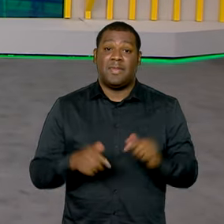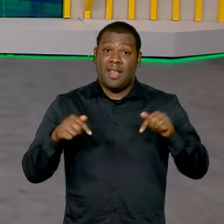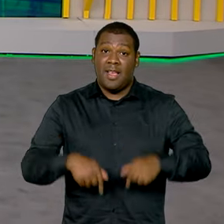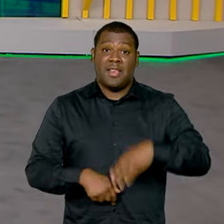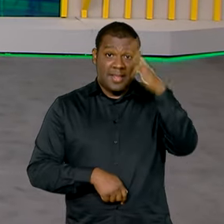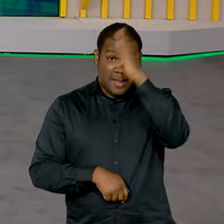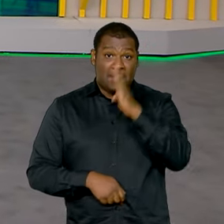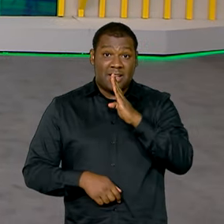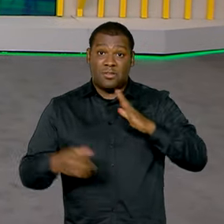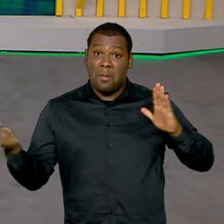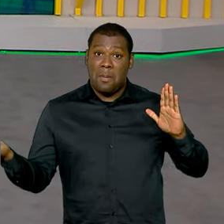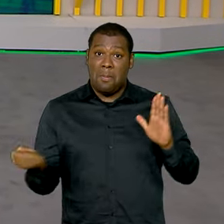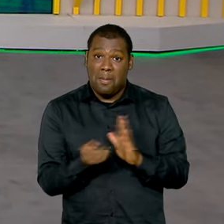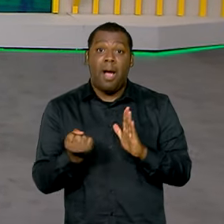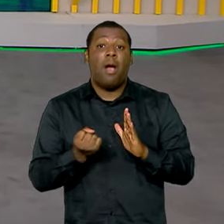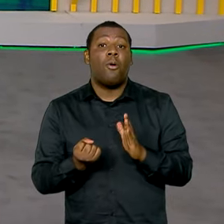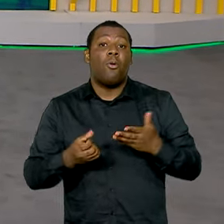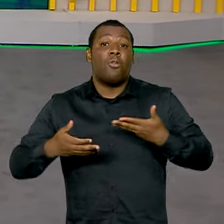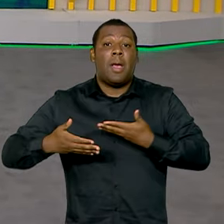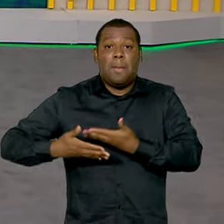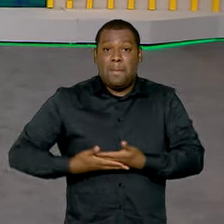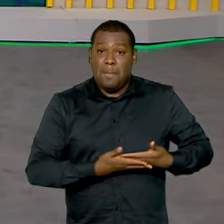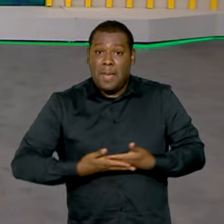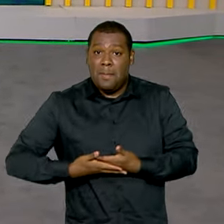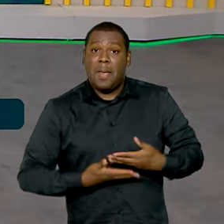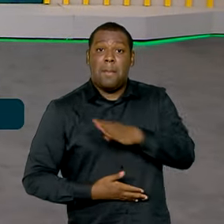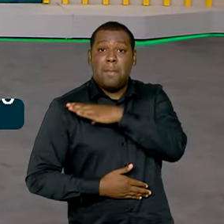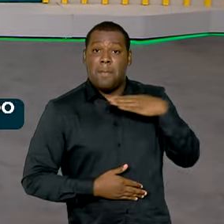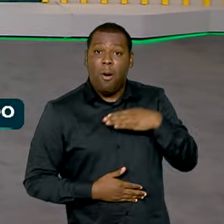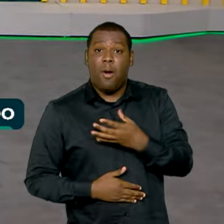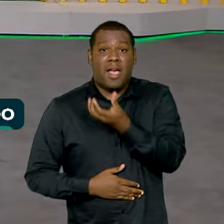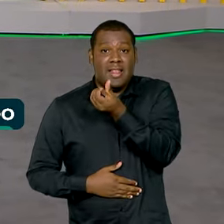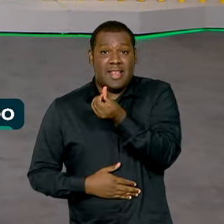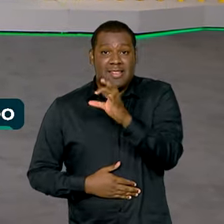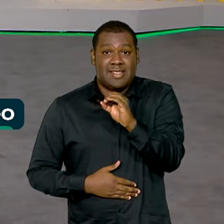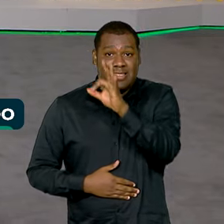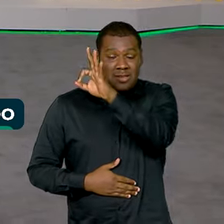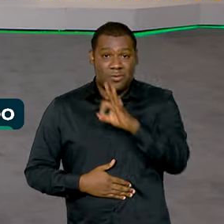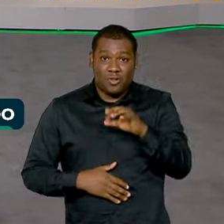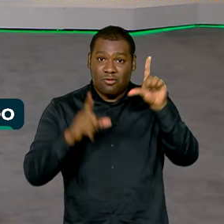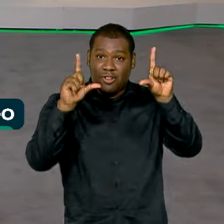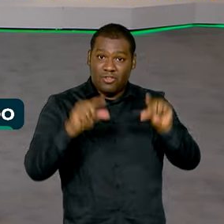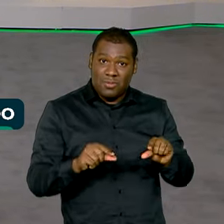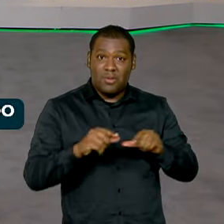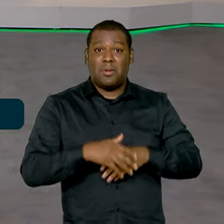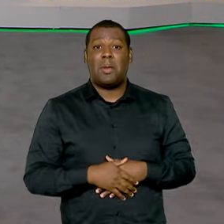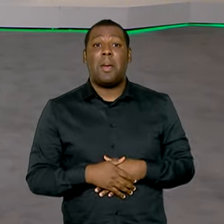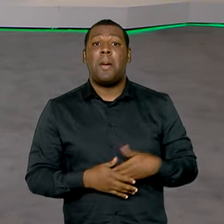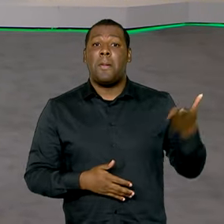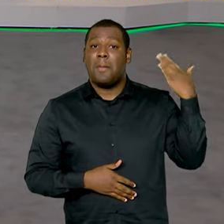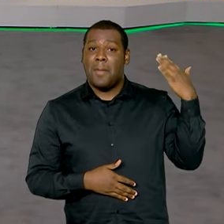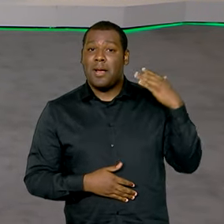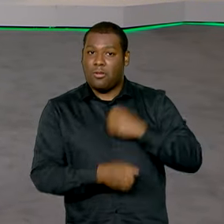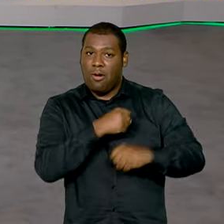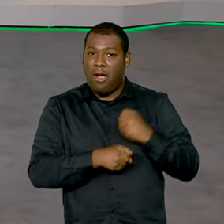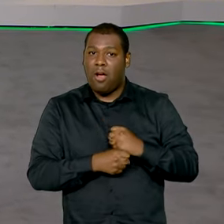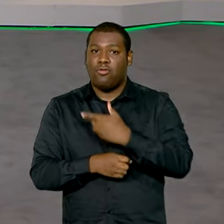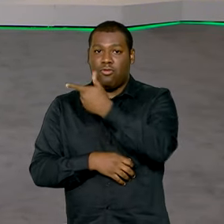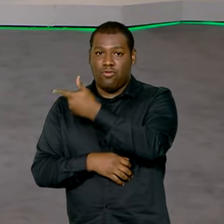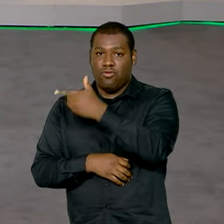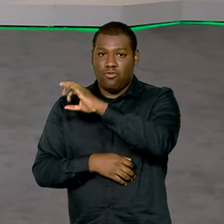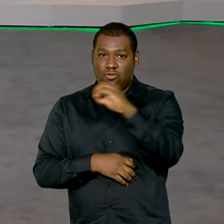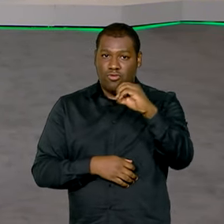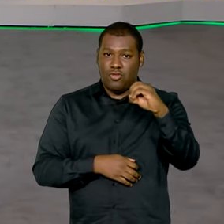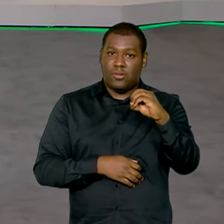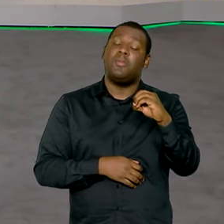O Brasil registrou 60% de redução da mortalidade infantil desde os anos 2000. Os índices